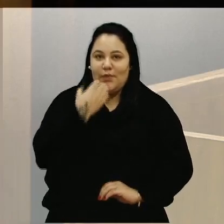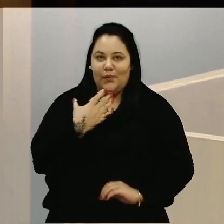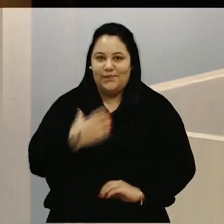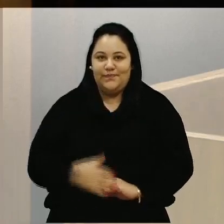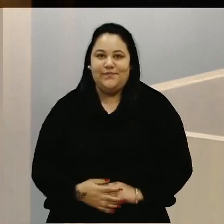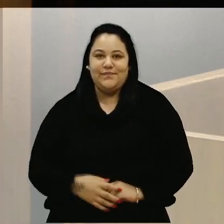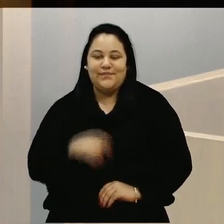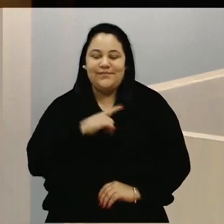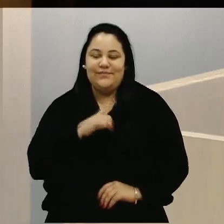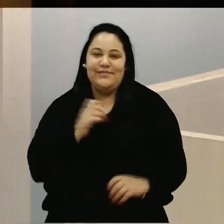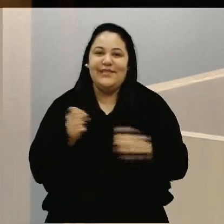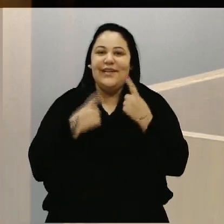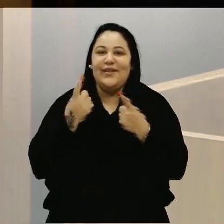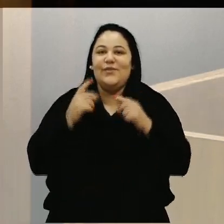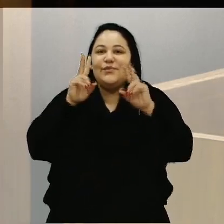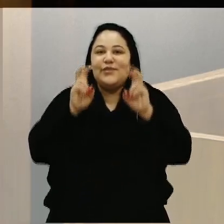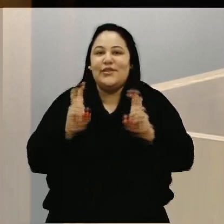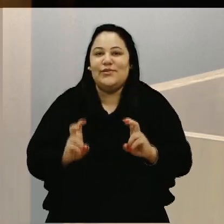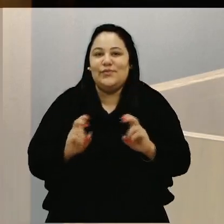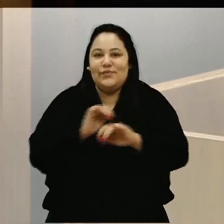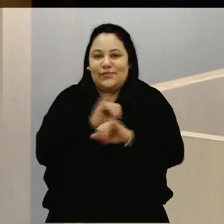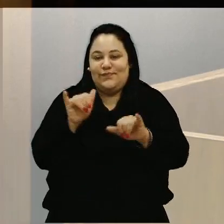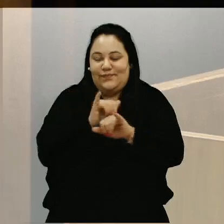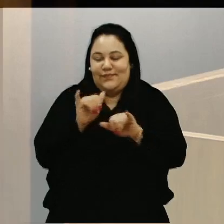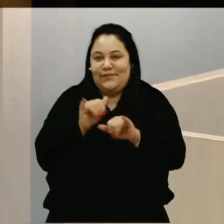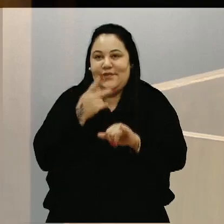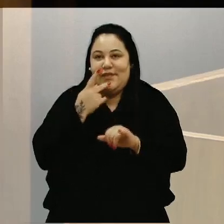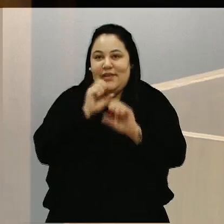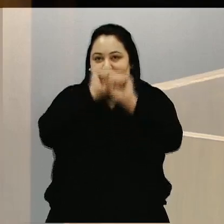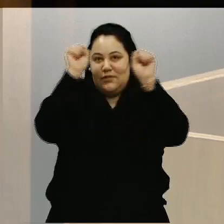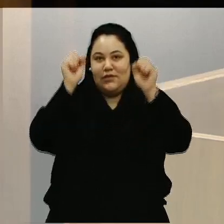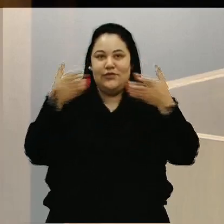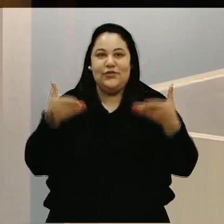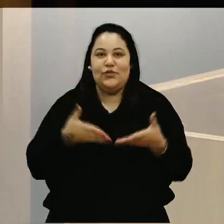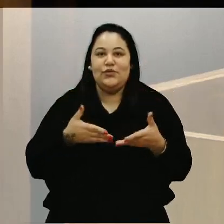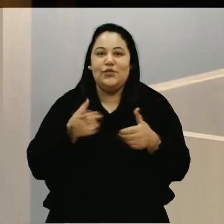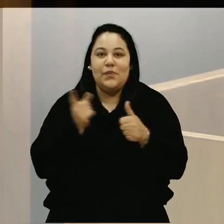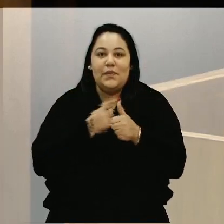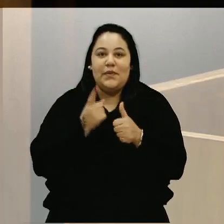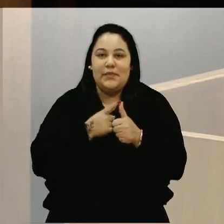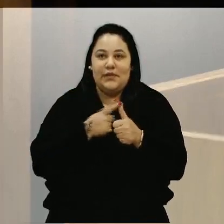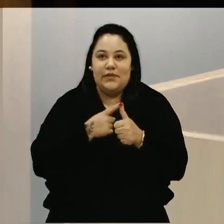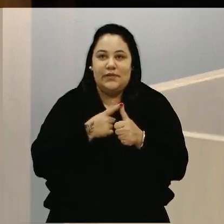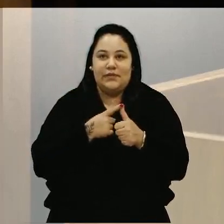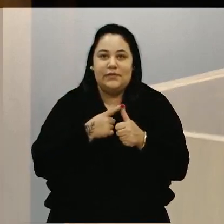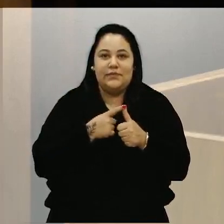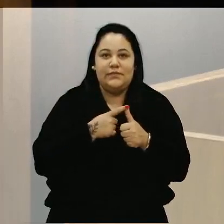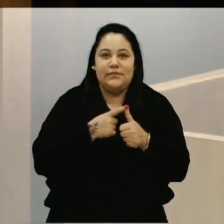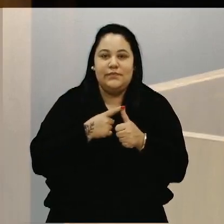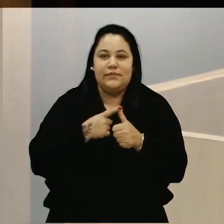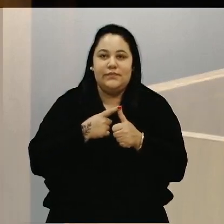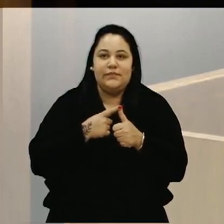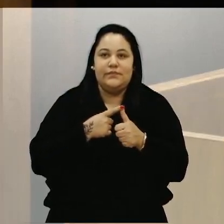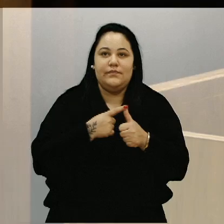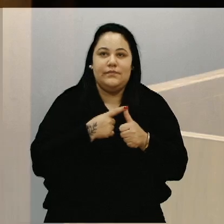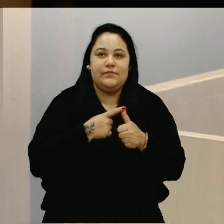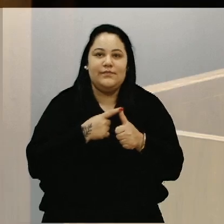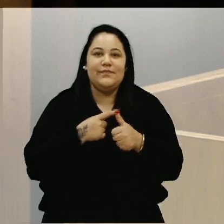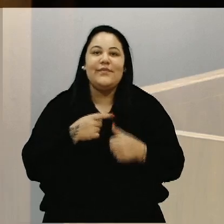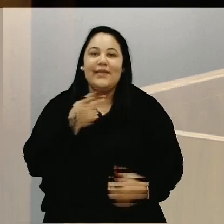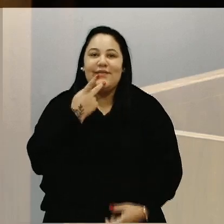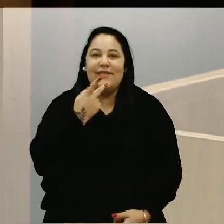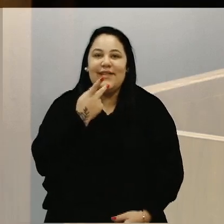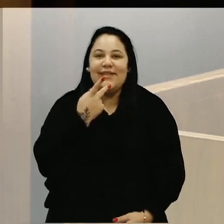assuntos para repercutir na manhã de hoje. E o primeiro deles diz respeito ao encontro promovido